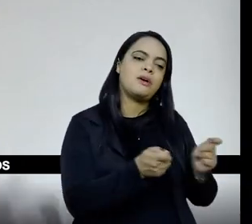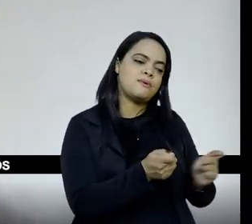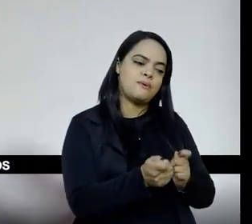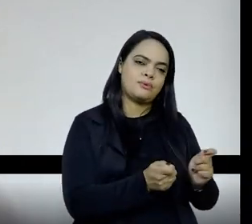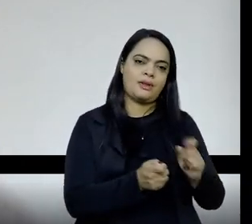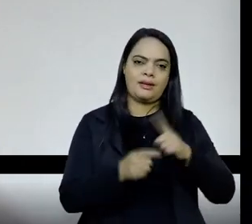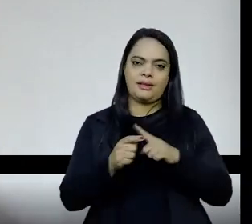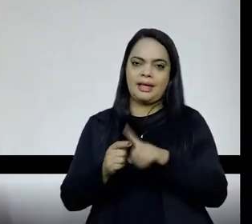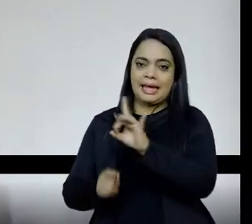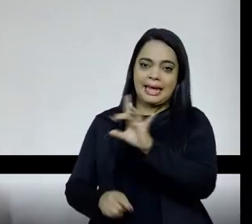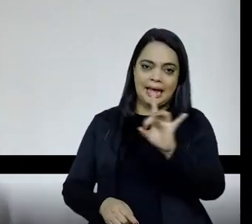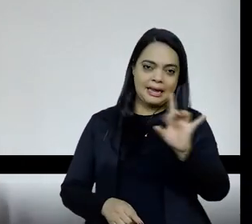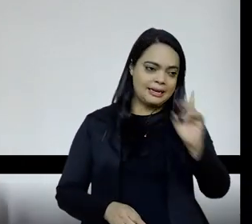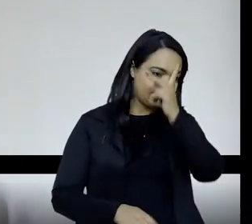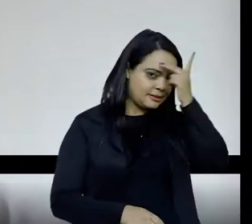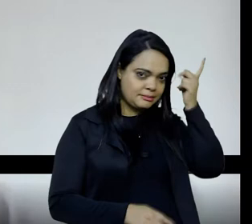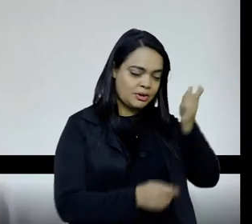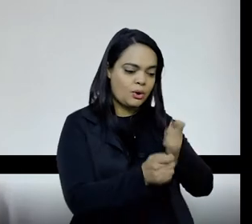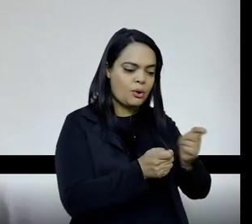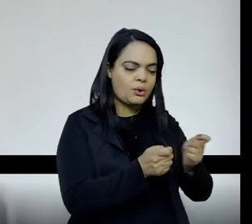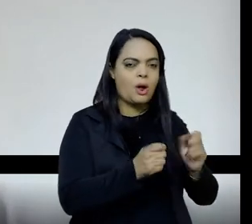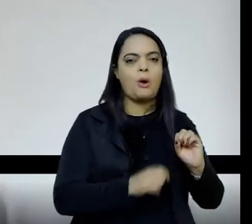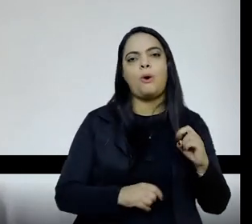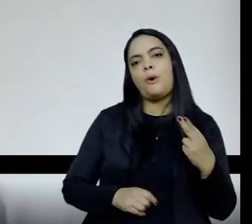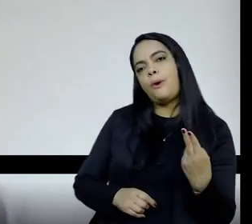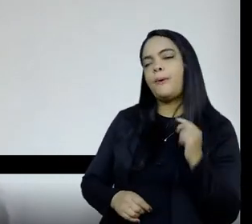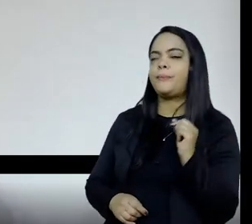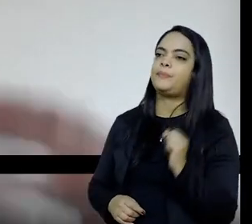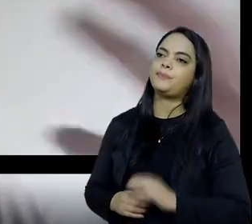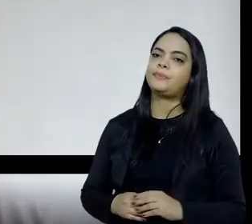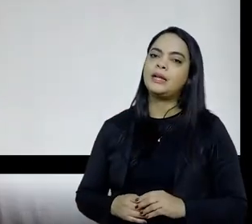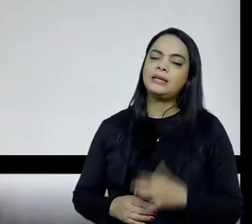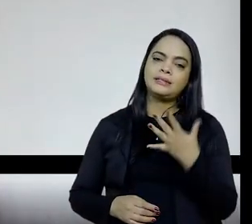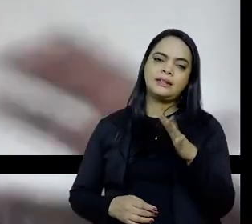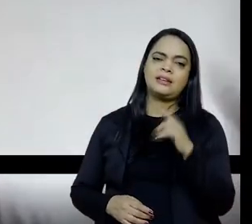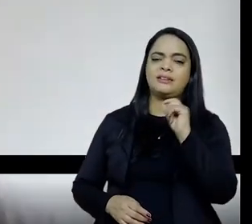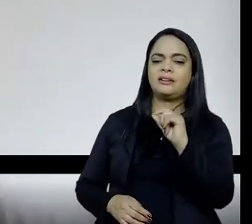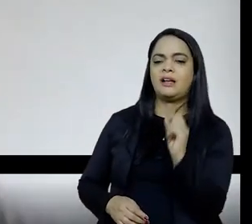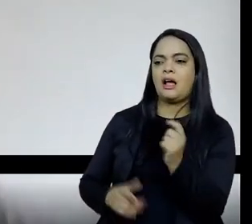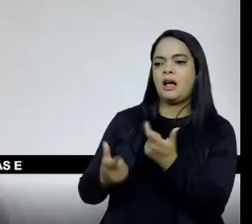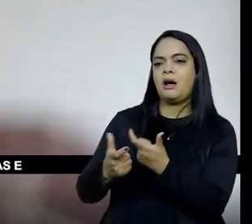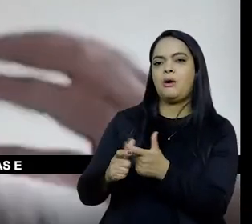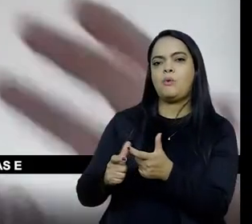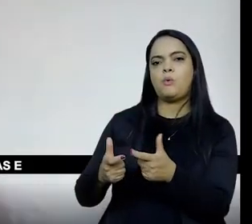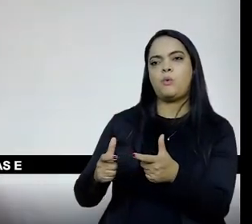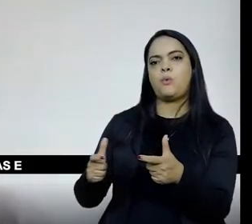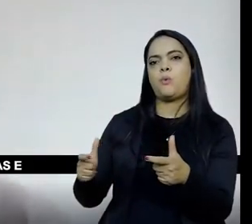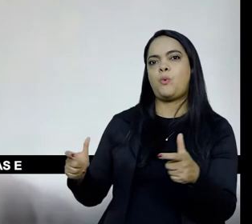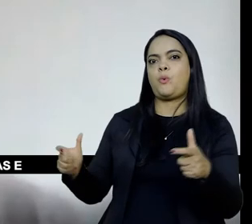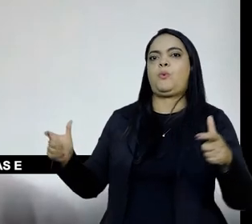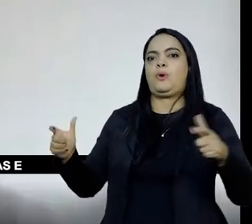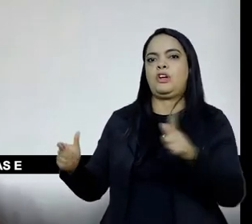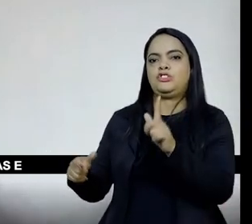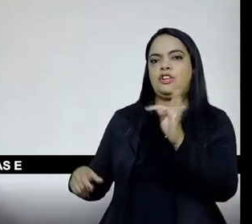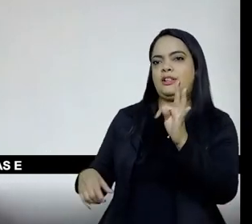porque cada um de nós inclusive pode fazer, ou a gente pode, no limite, massificar isso e, portanto, ter centenas de